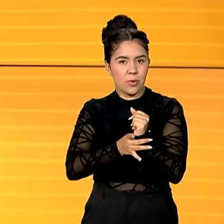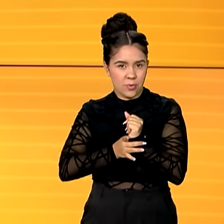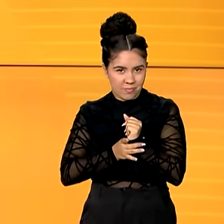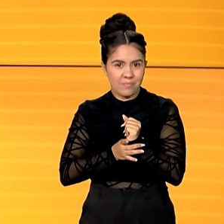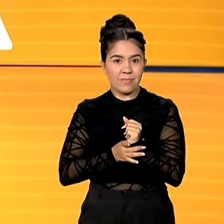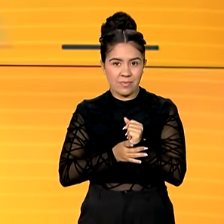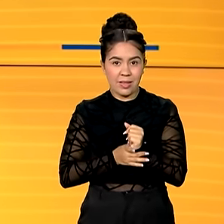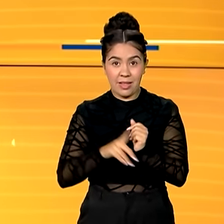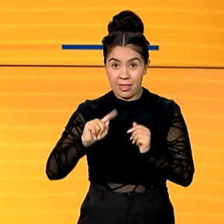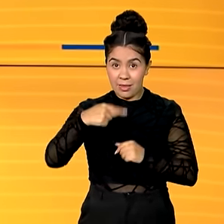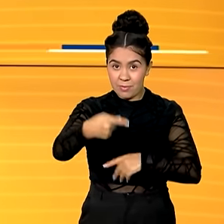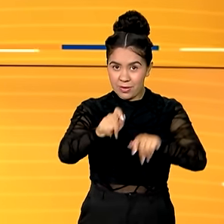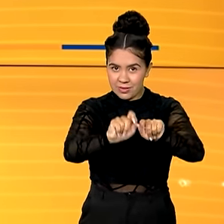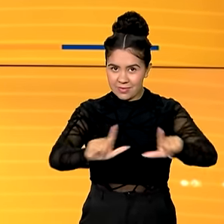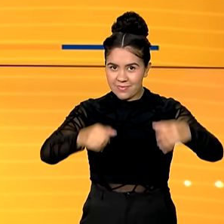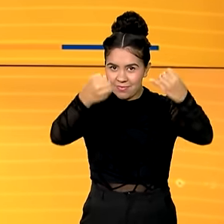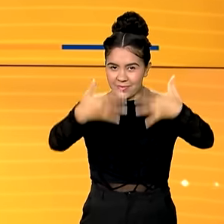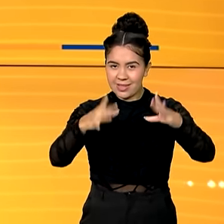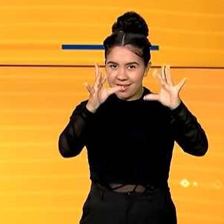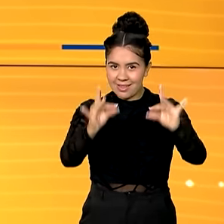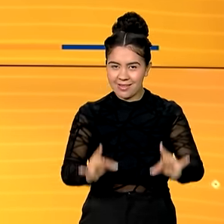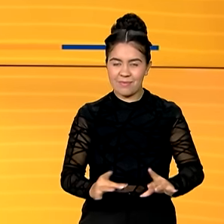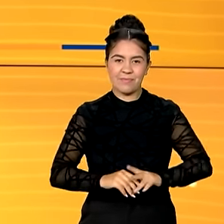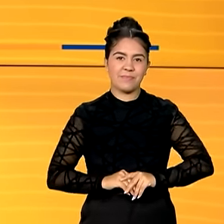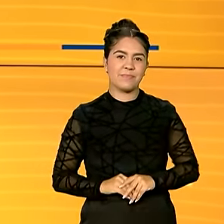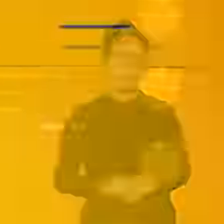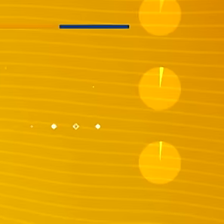esse meio de pagamento. A gente traz os detalhes já já.